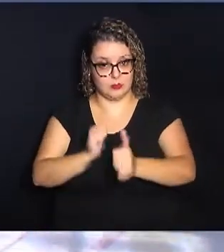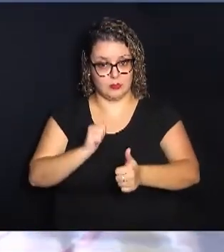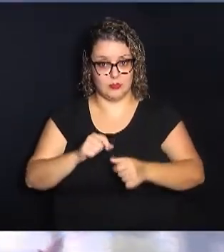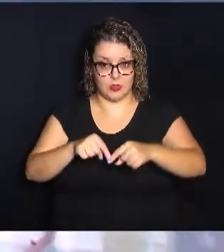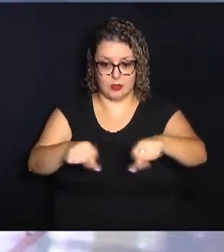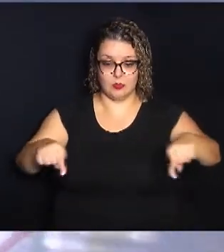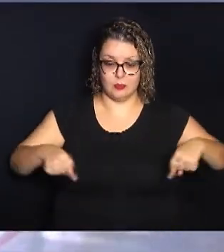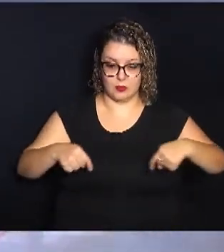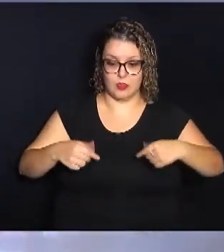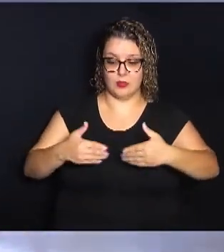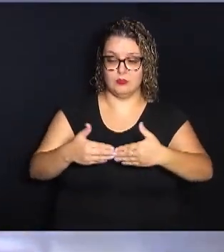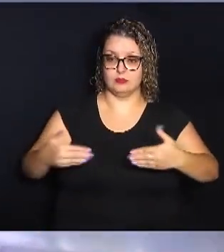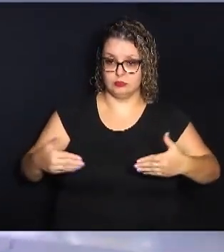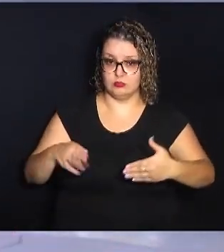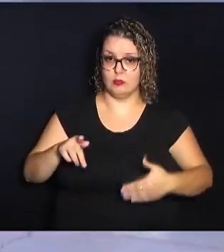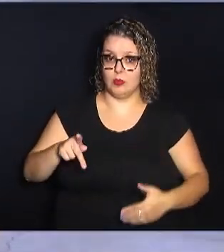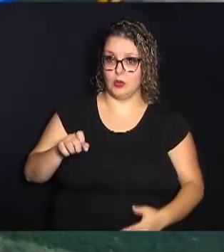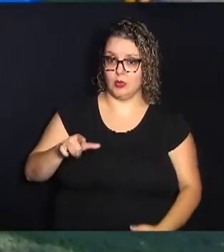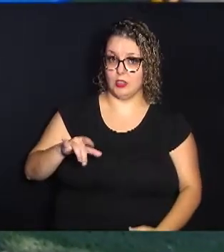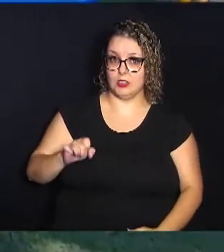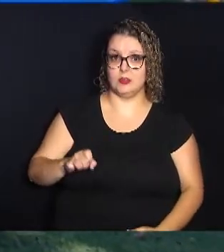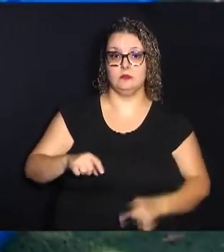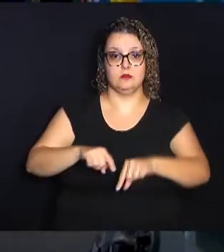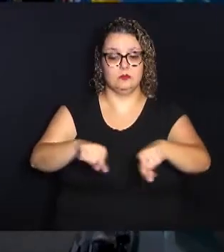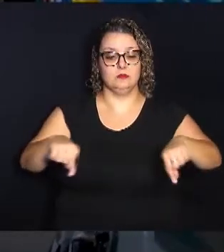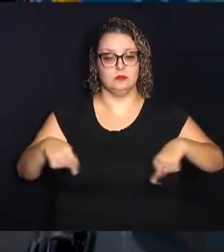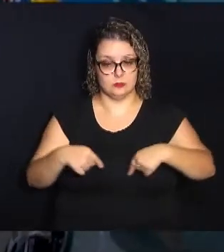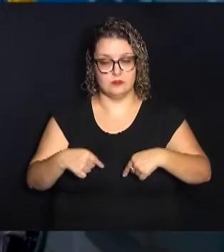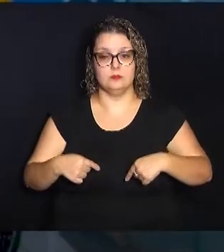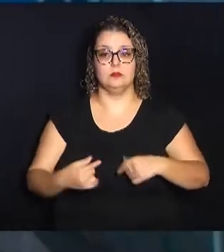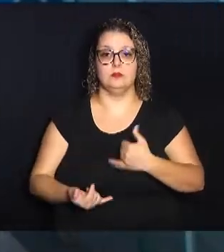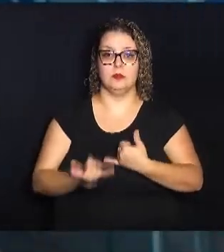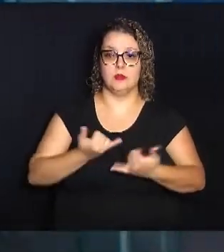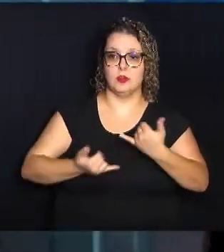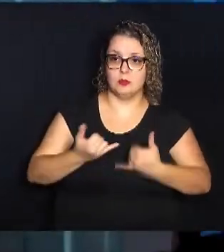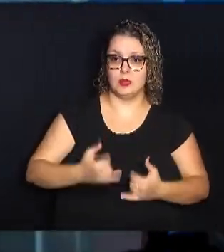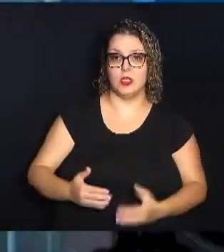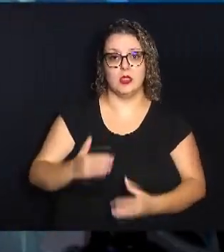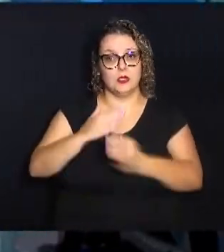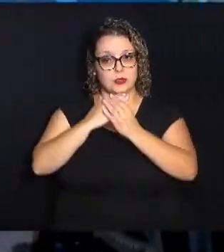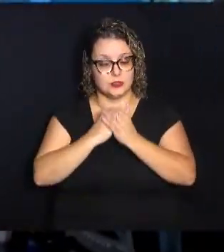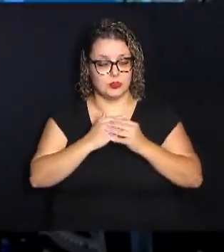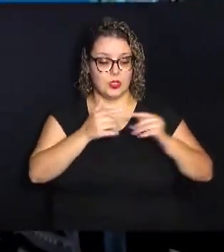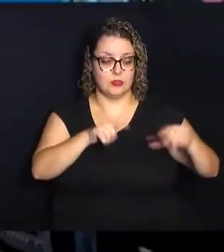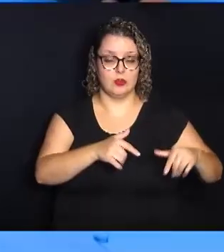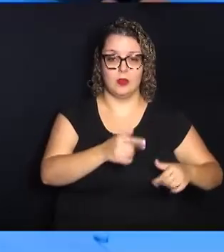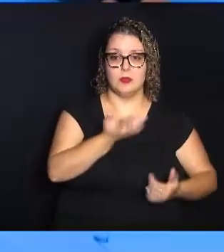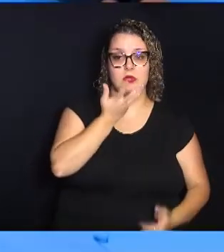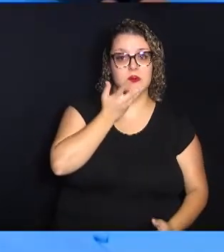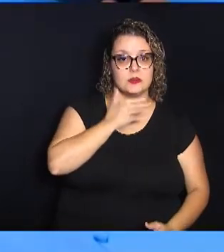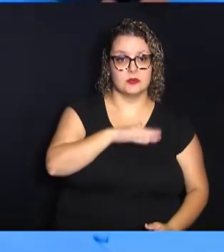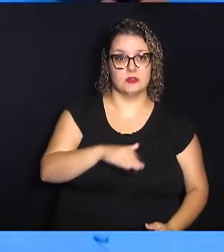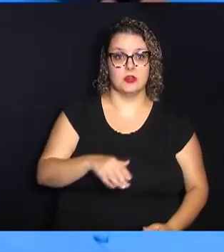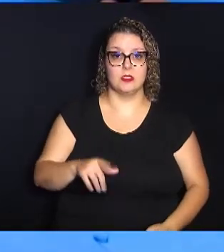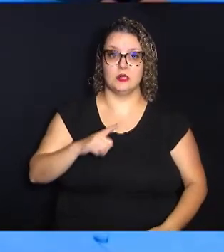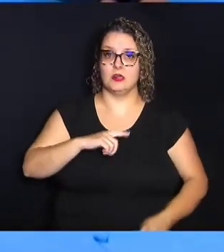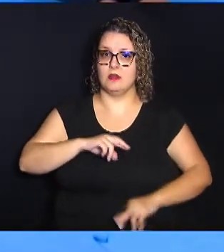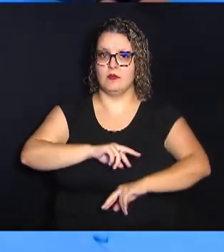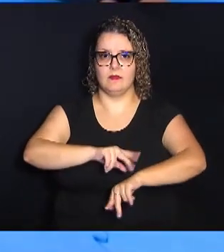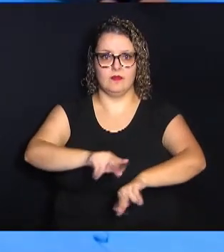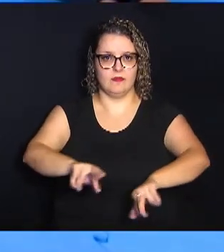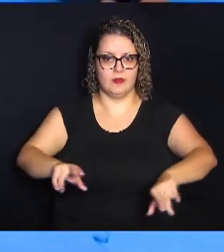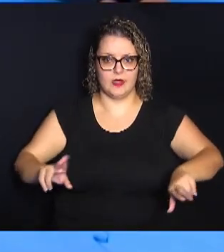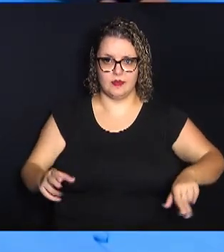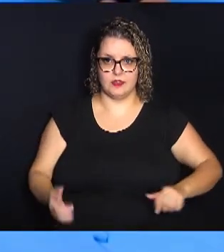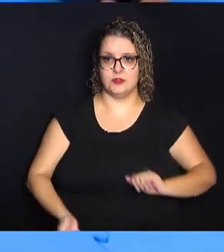quadra poliesportiva, salão de jogos, playground e lanchonete. A instituição também oferece uma variedade de atividades